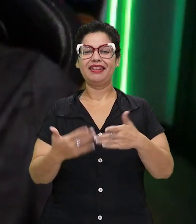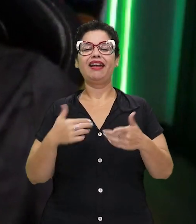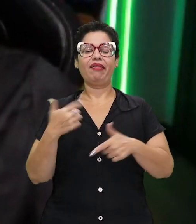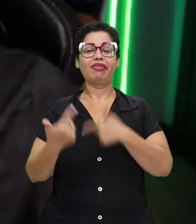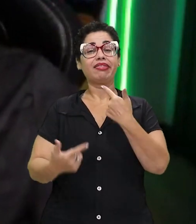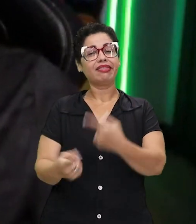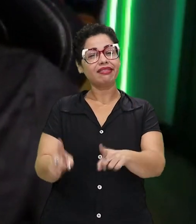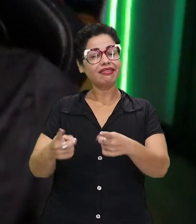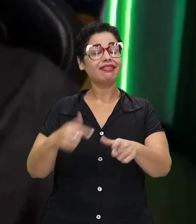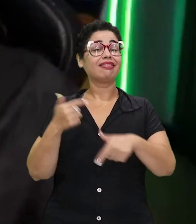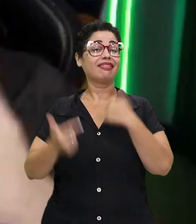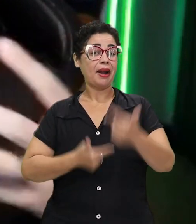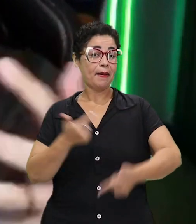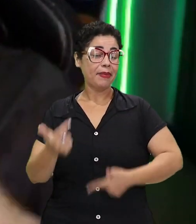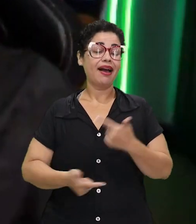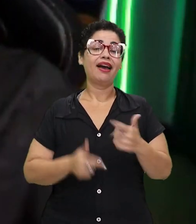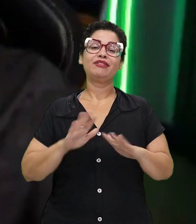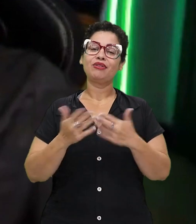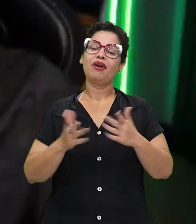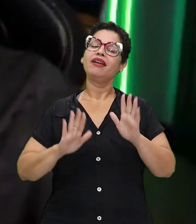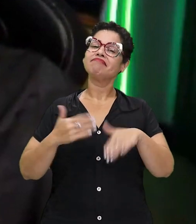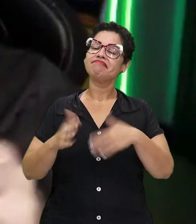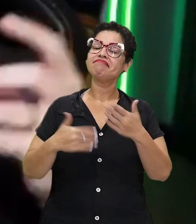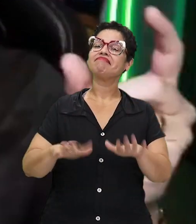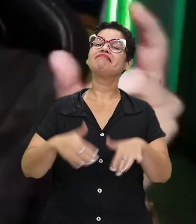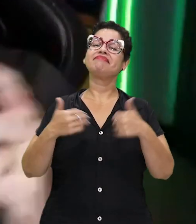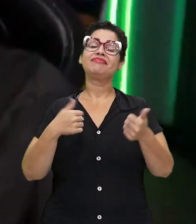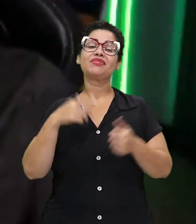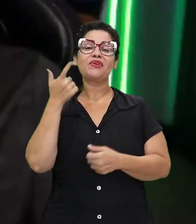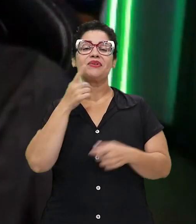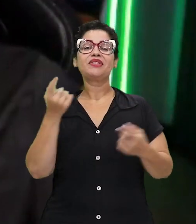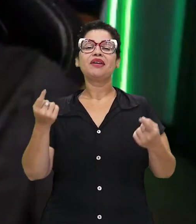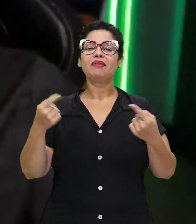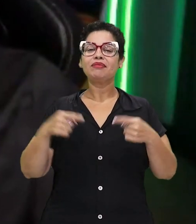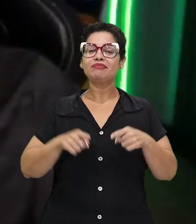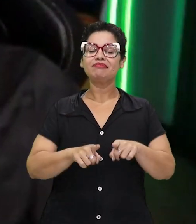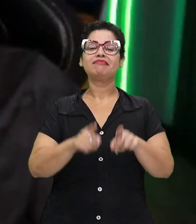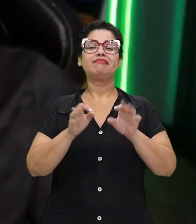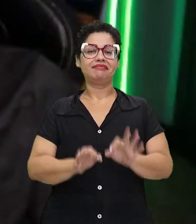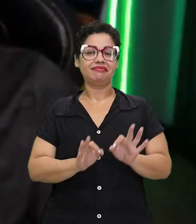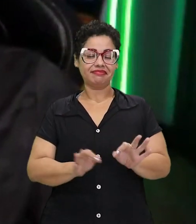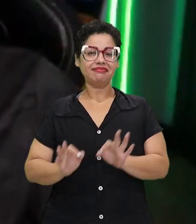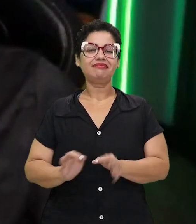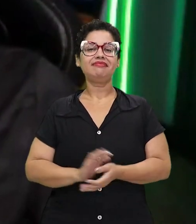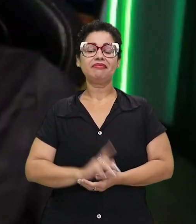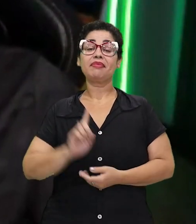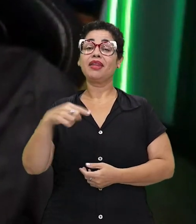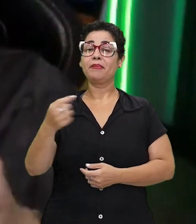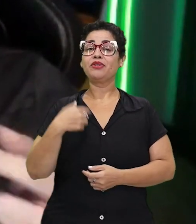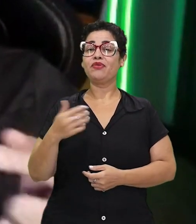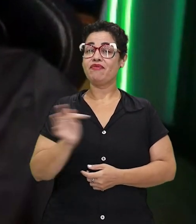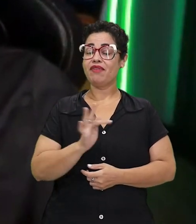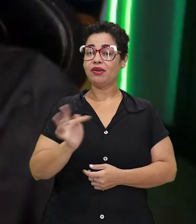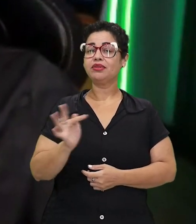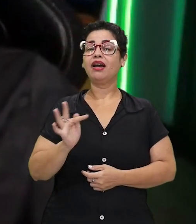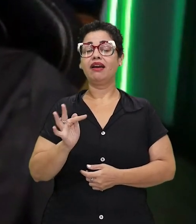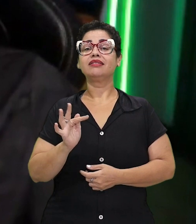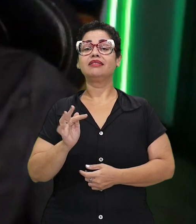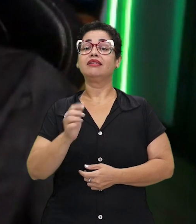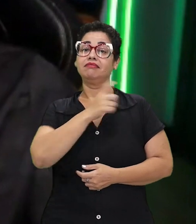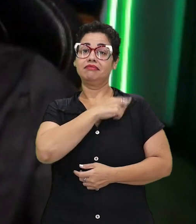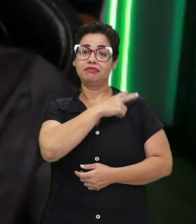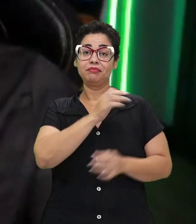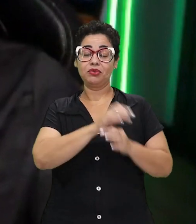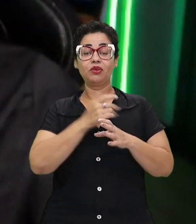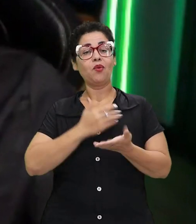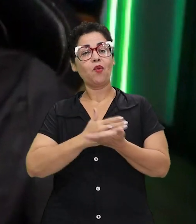trabalho. Só que aí, com a evolução, a gente foi, né? Entrando nos eixos aí. Depois da faculdade, depois do ensino médio, no caso, eu